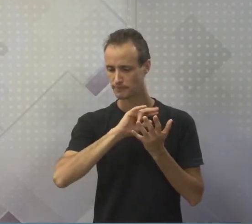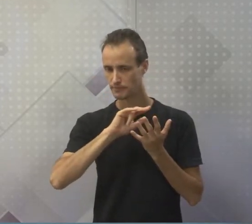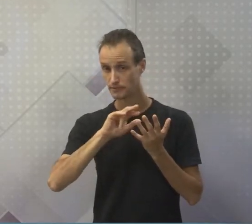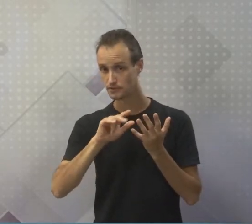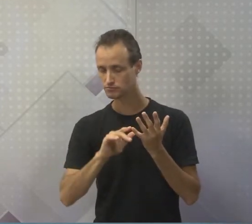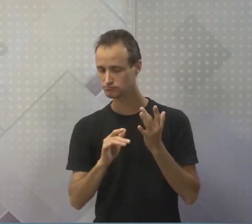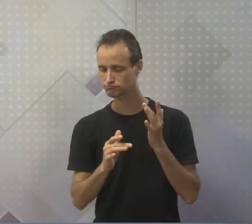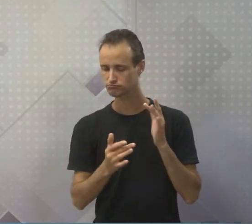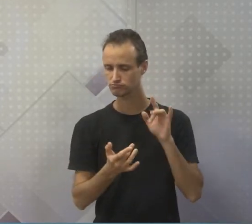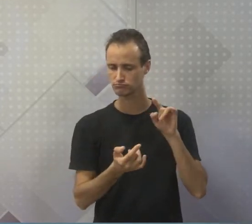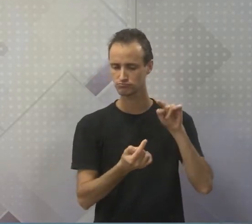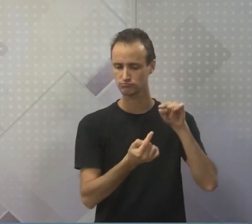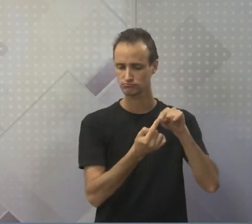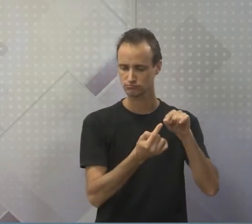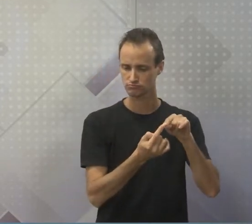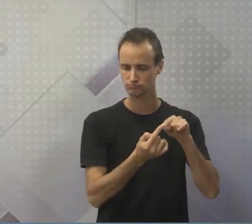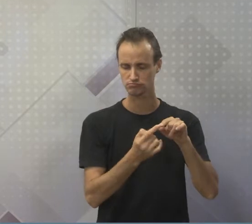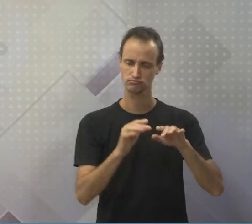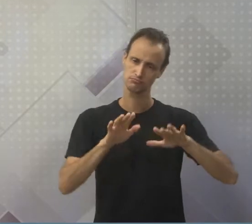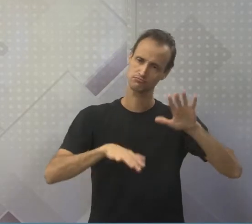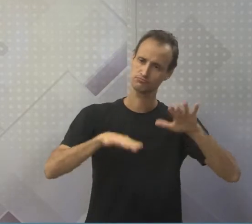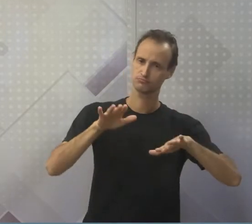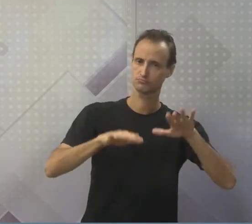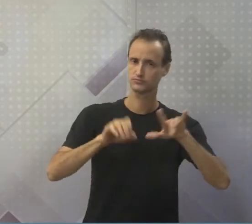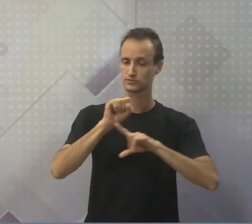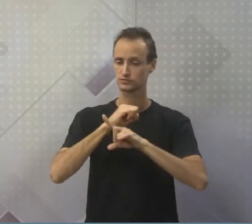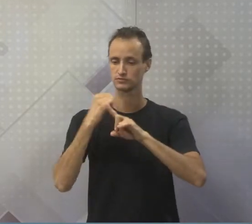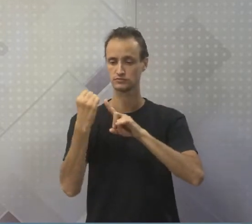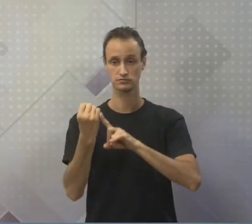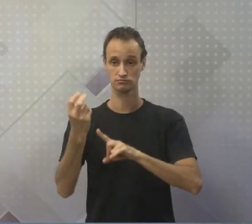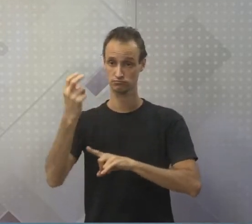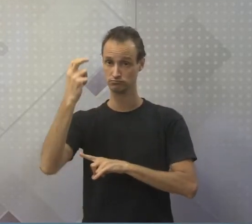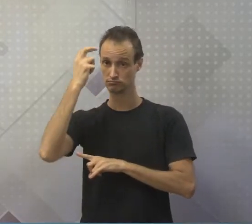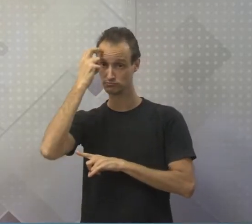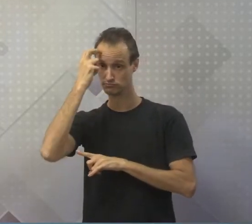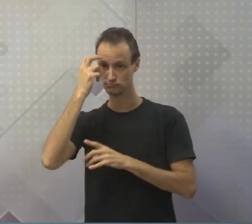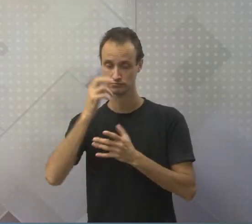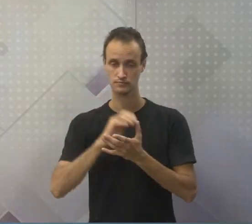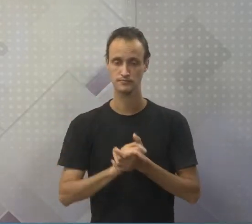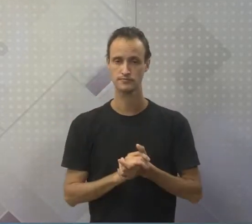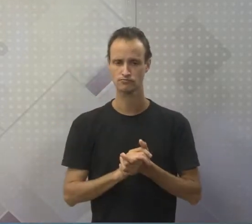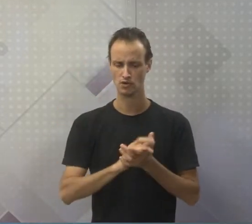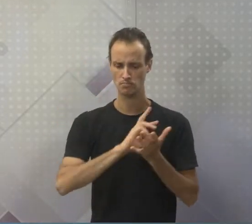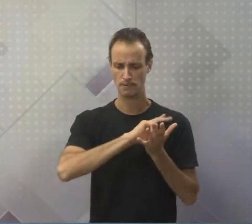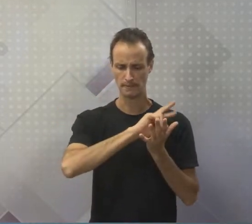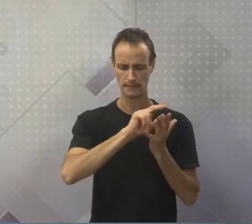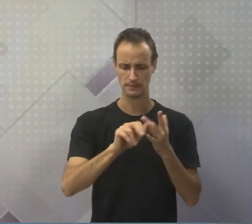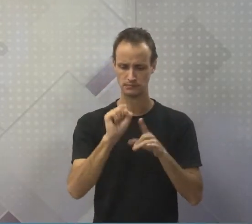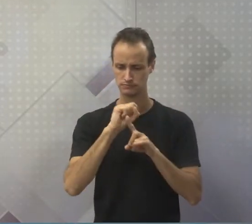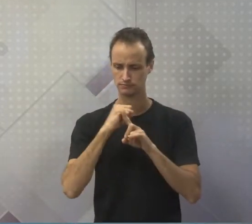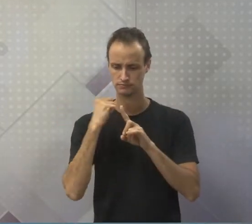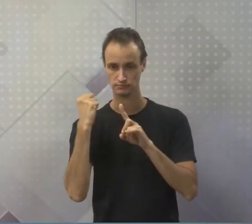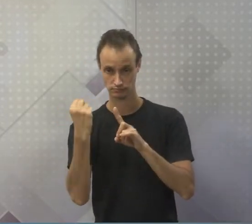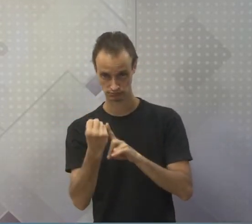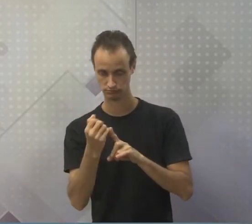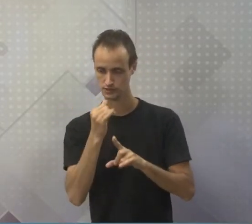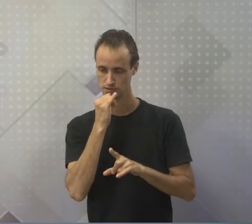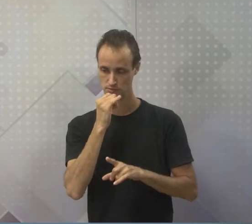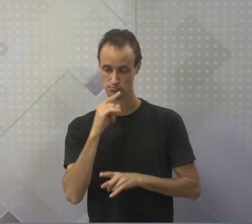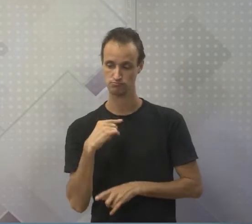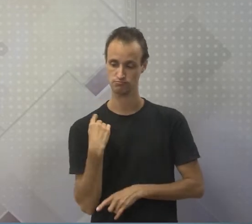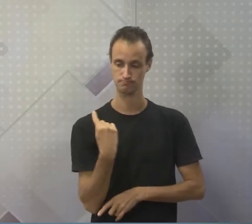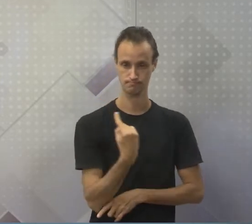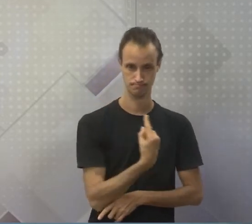acordo com a sociedade e a cultura. Então, para várias sociedades, por exemplo, a nossa,